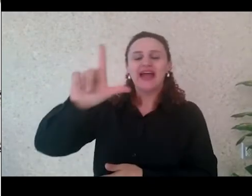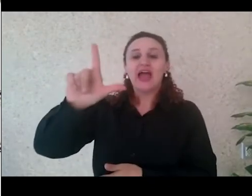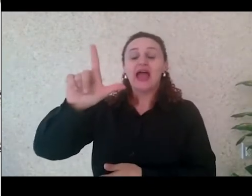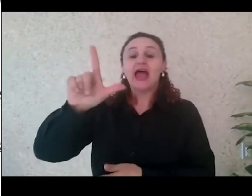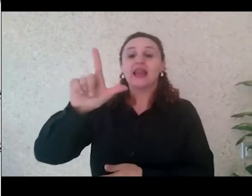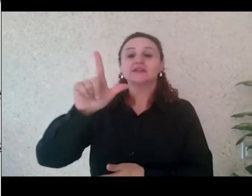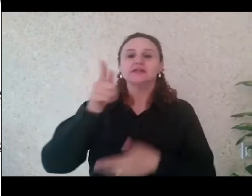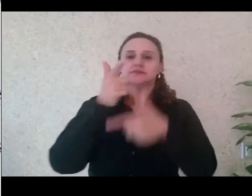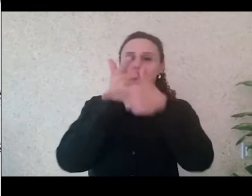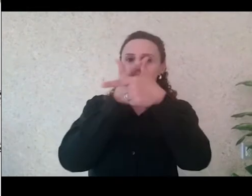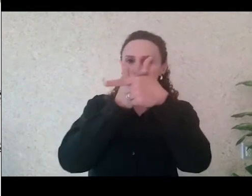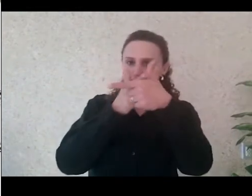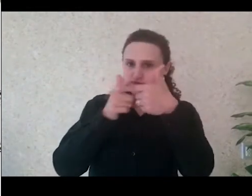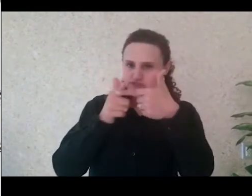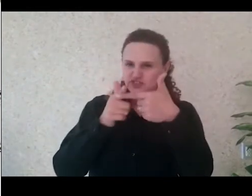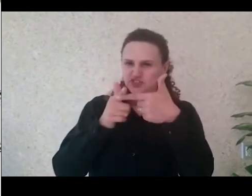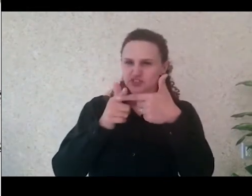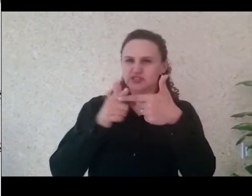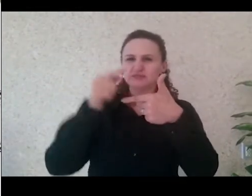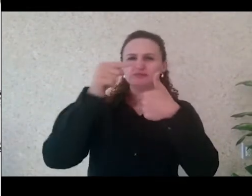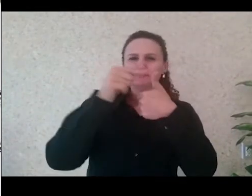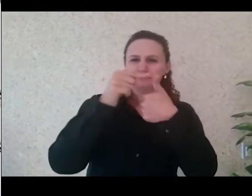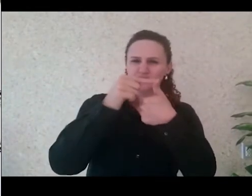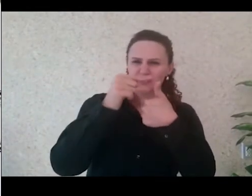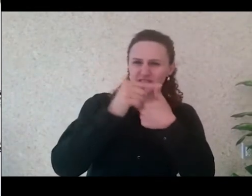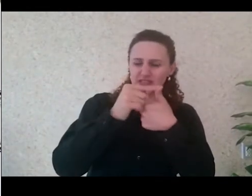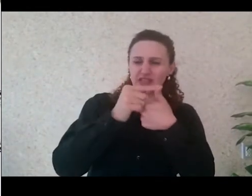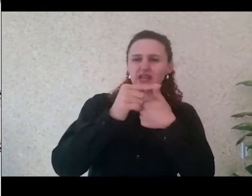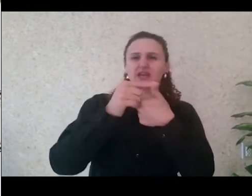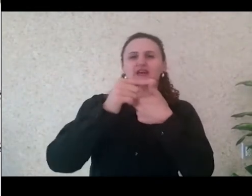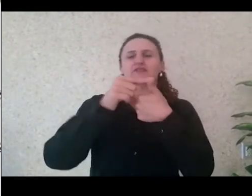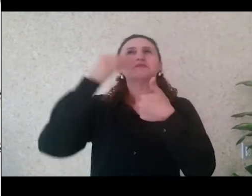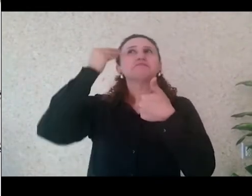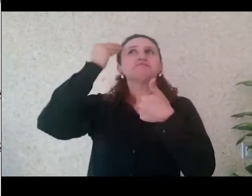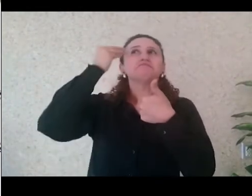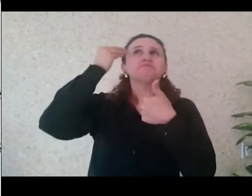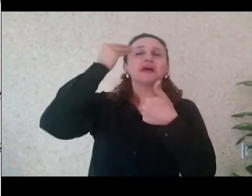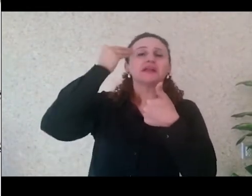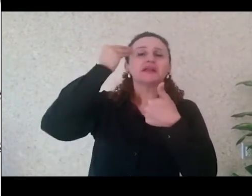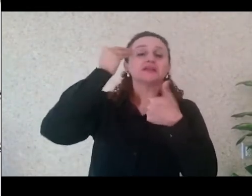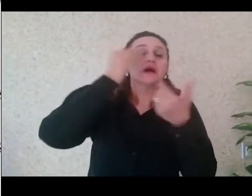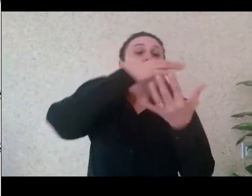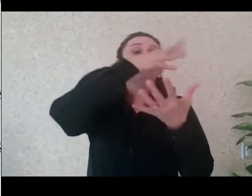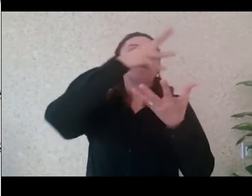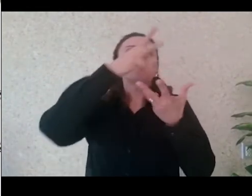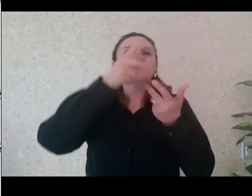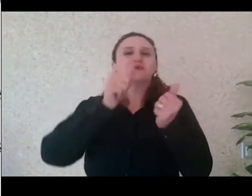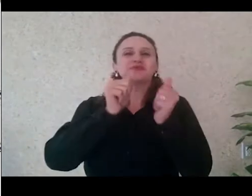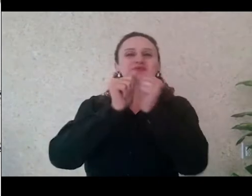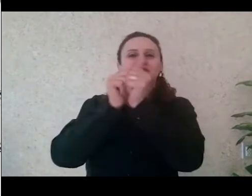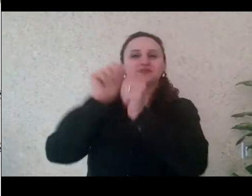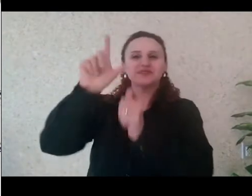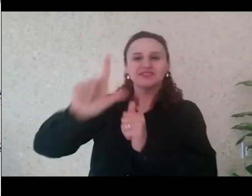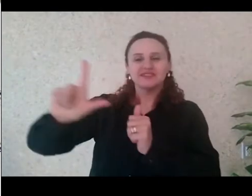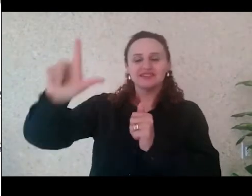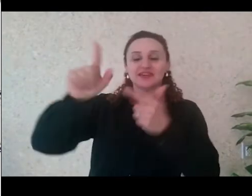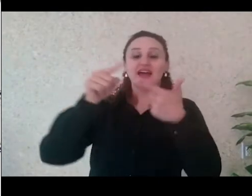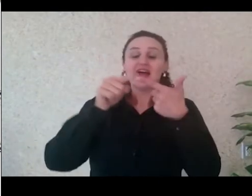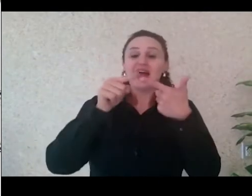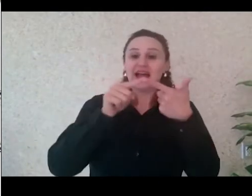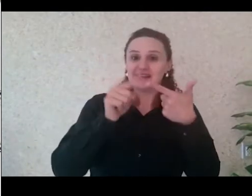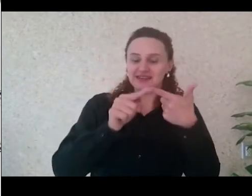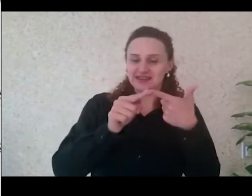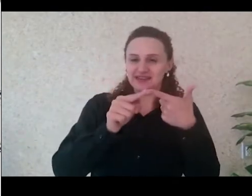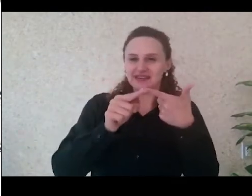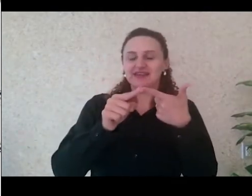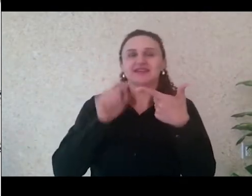unidades de autoestudo, sendo elas a unidade de autoestudo 1, em a gente vai analisar as relações entre o mundo e a literatura, a